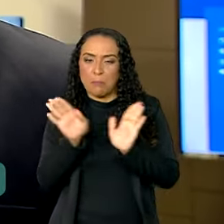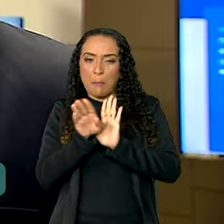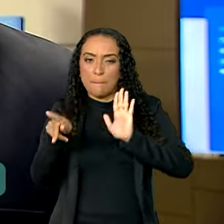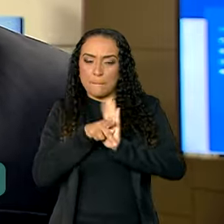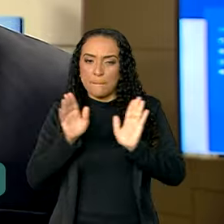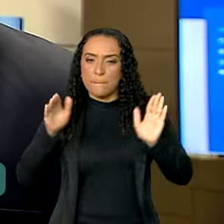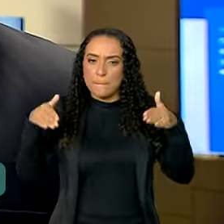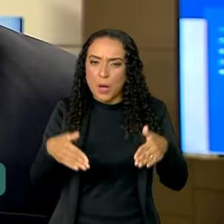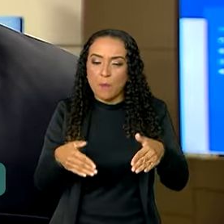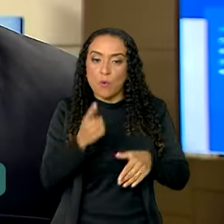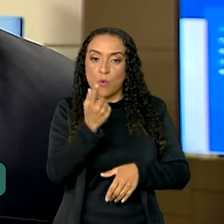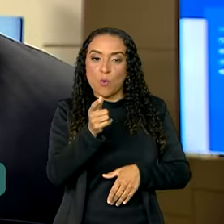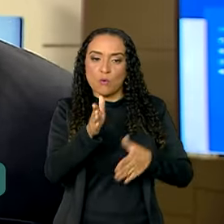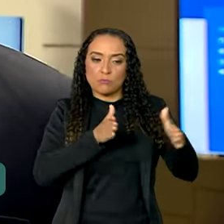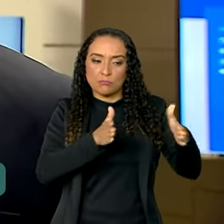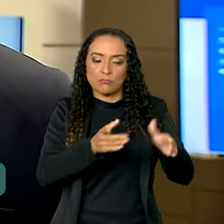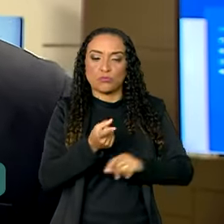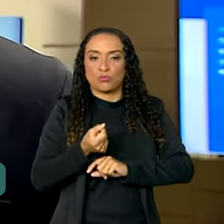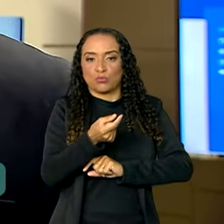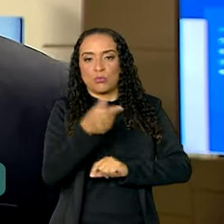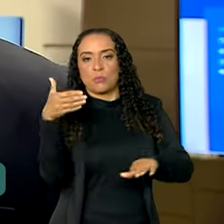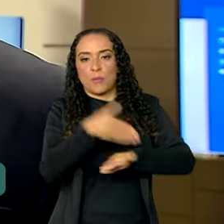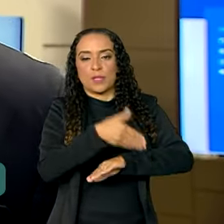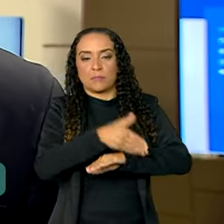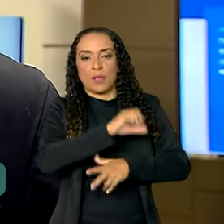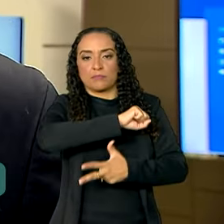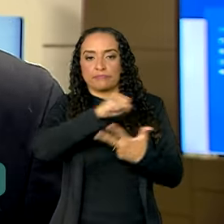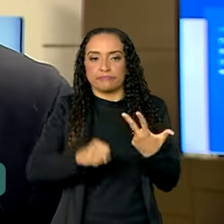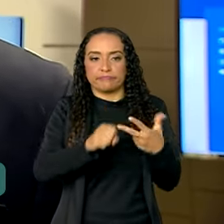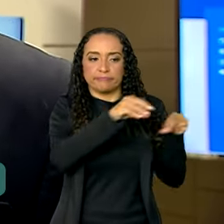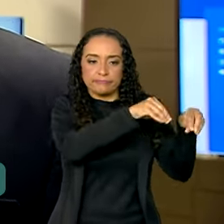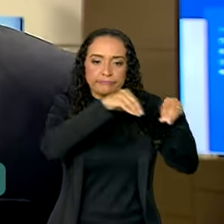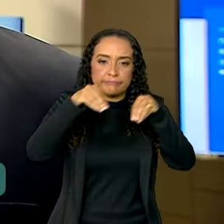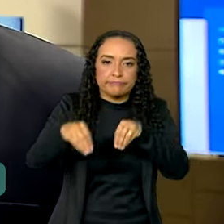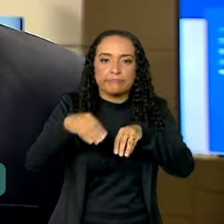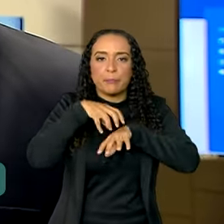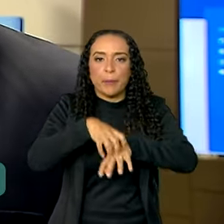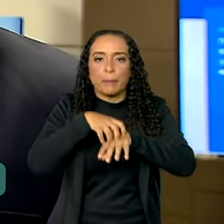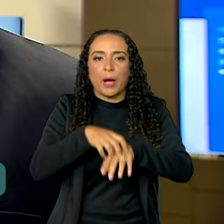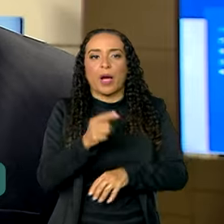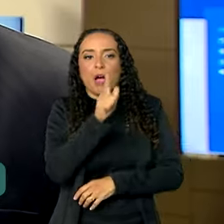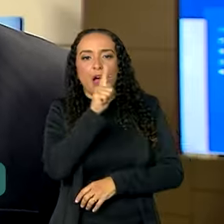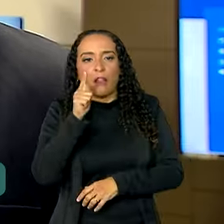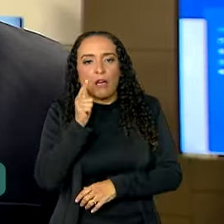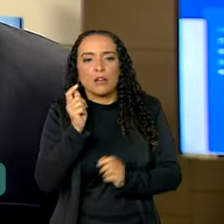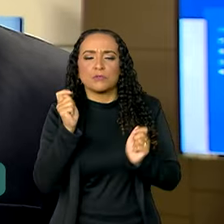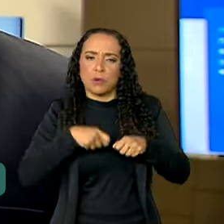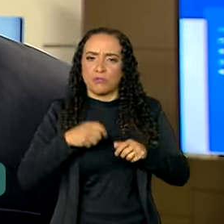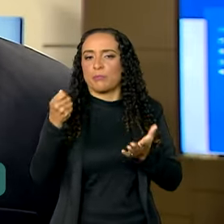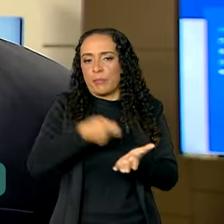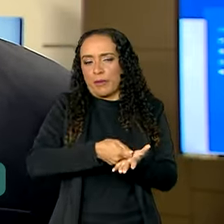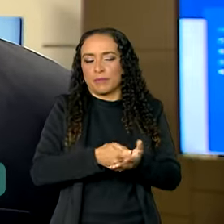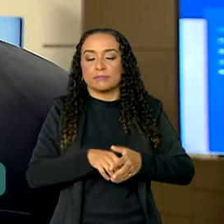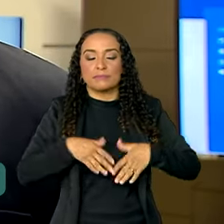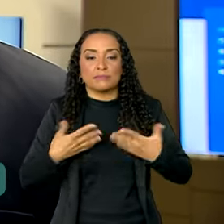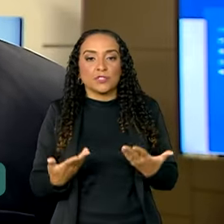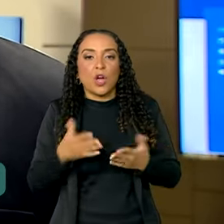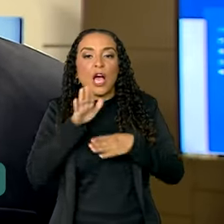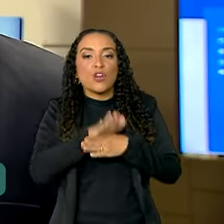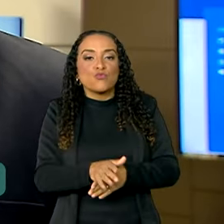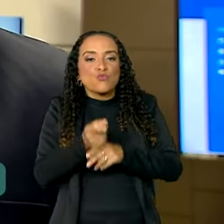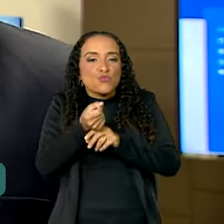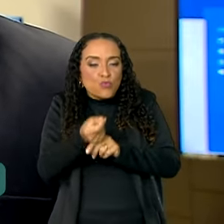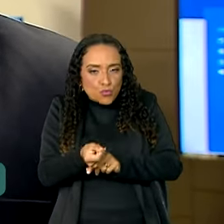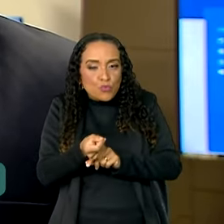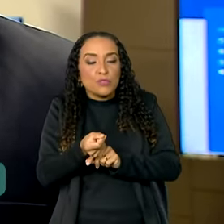para que uma parte dos custos de participar do Enem, se deslocar muitas vezes ou fazer um lanche, possa estar coberto. Então, a ajuda de